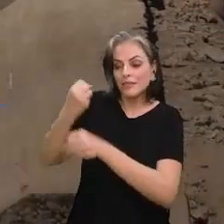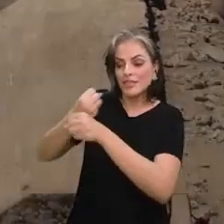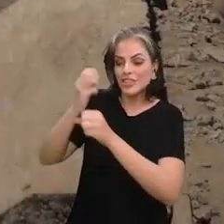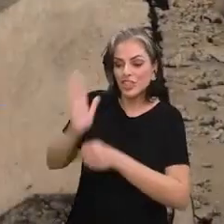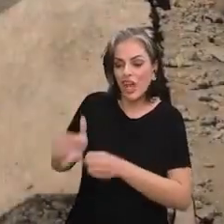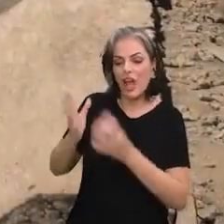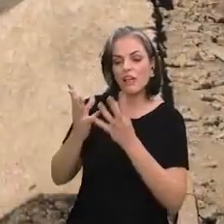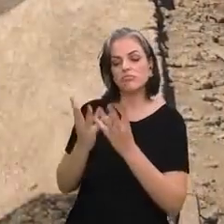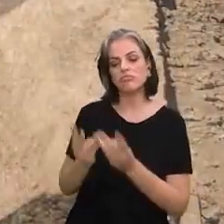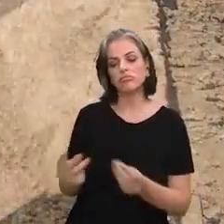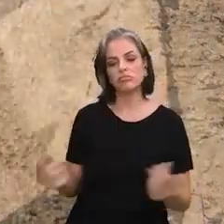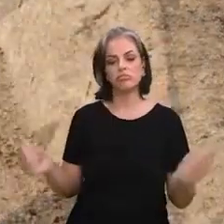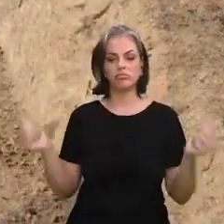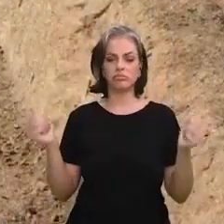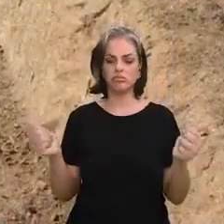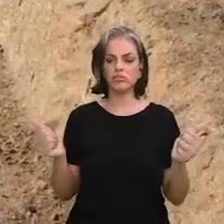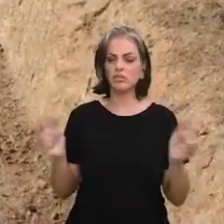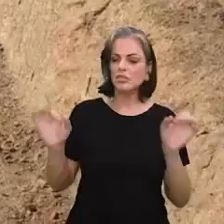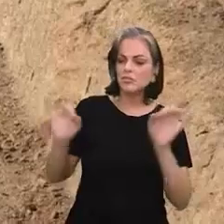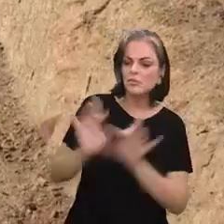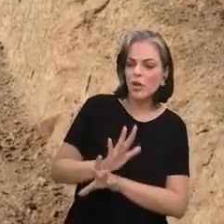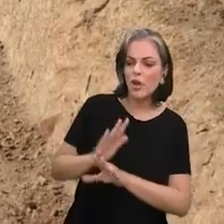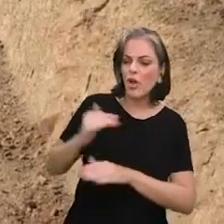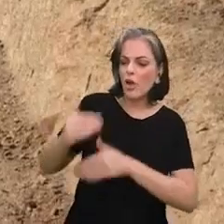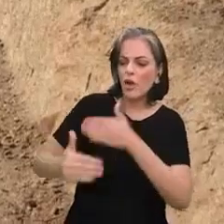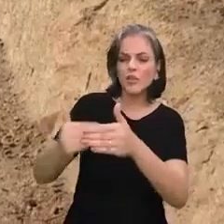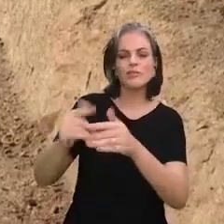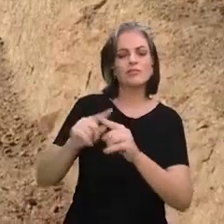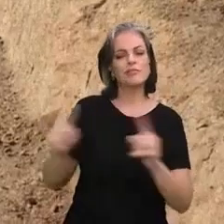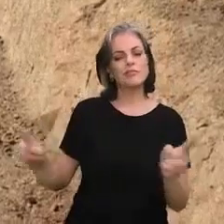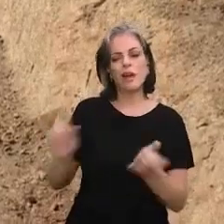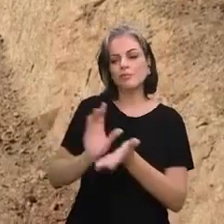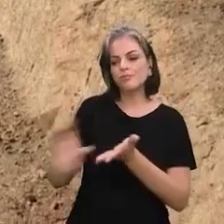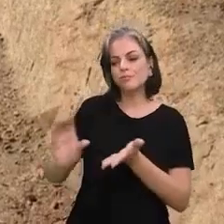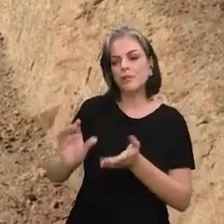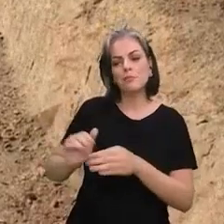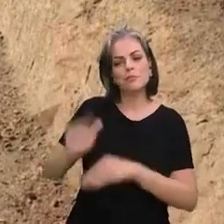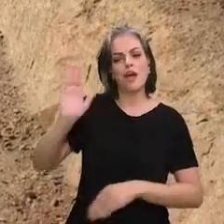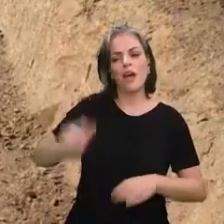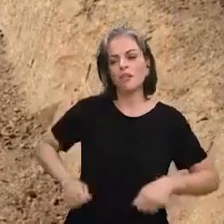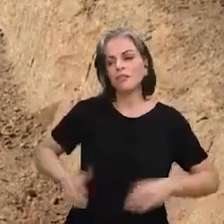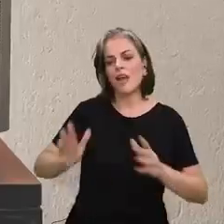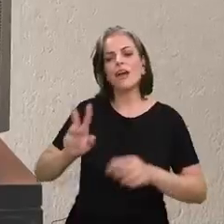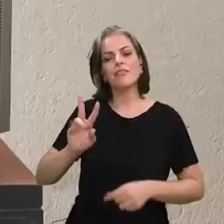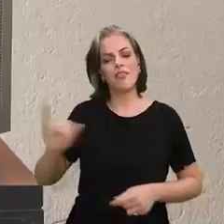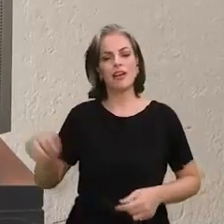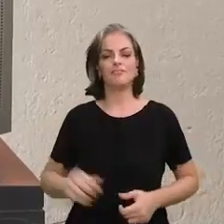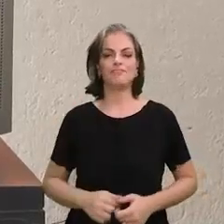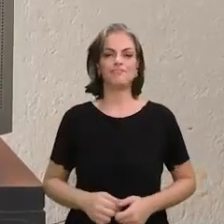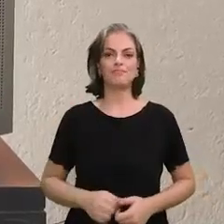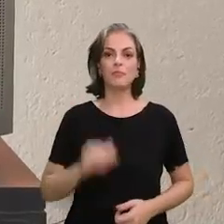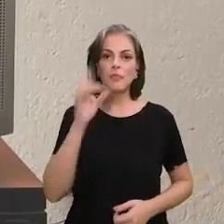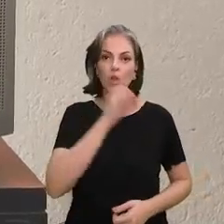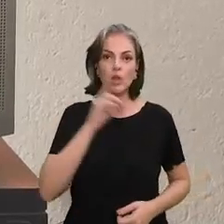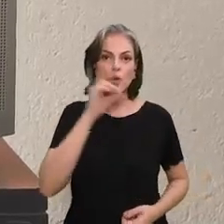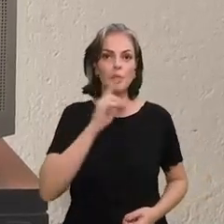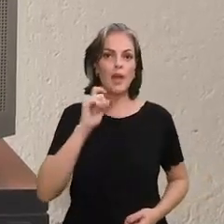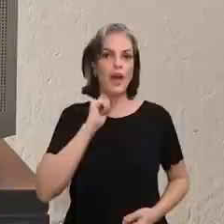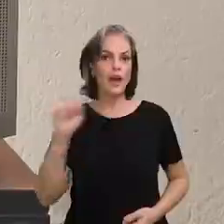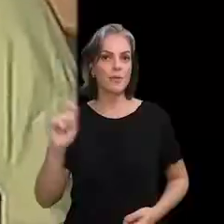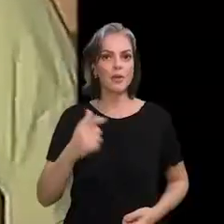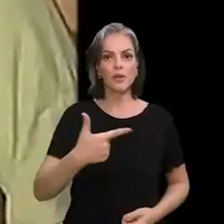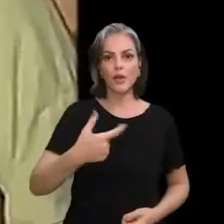corroendo. O que tinha sido feito estava comprometido e o investimento ficava cada vez mais alto. Era um domingo em abril de